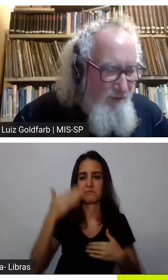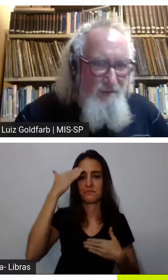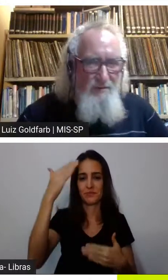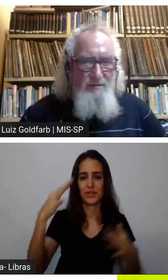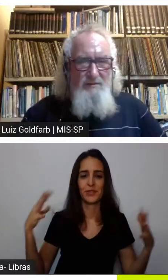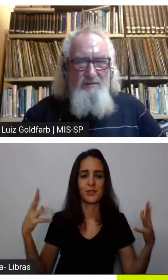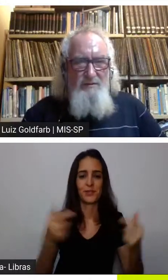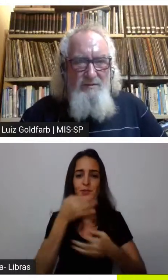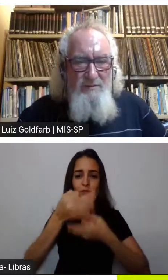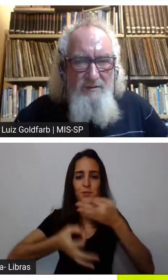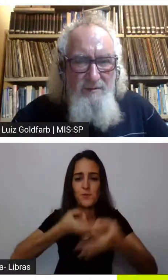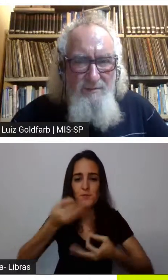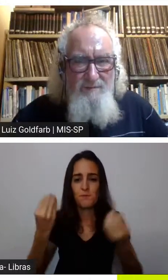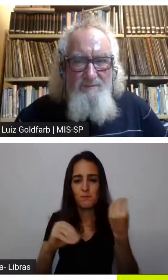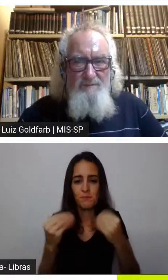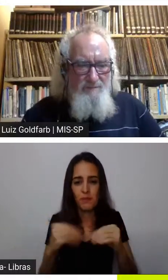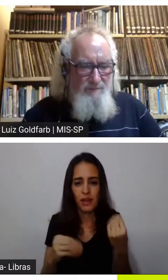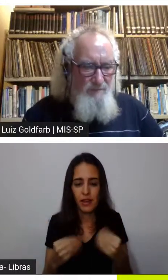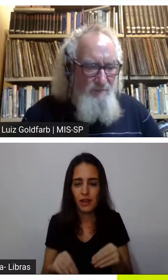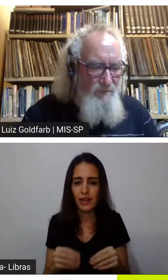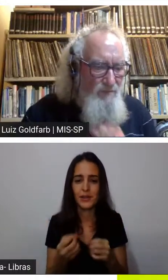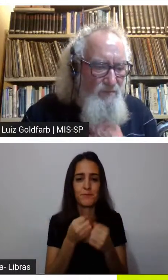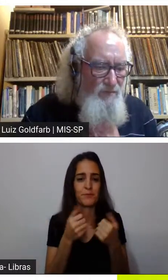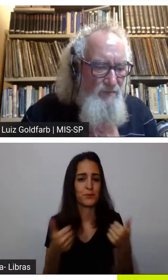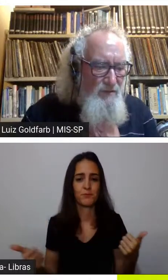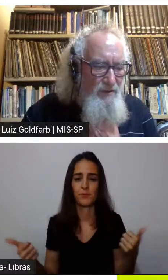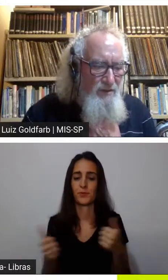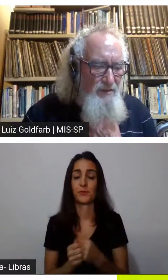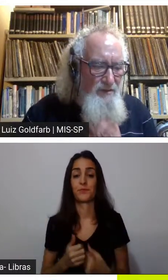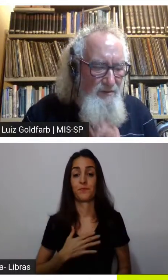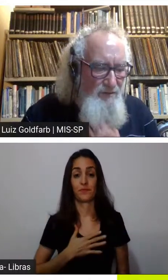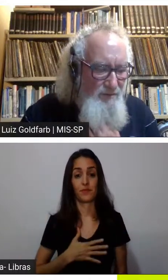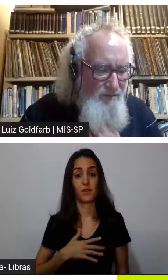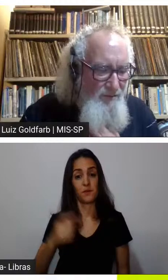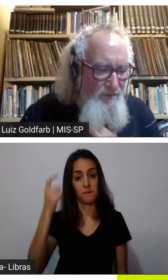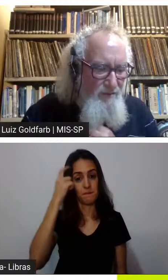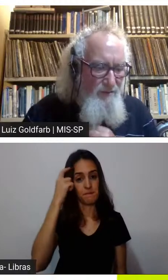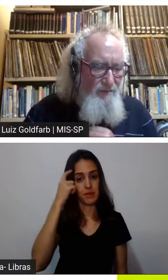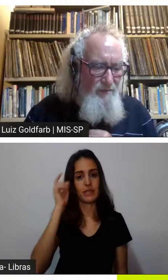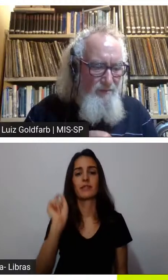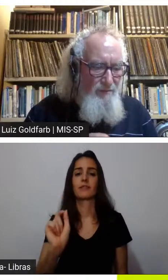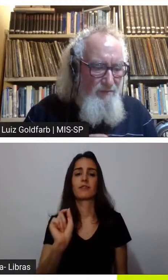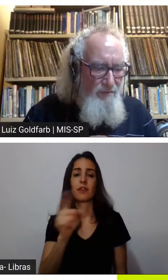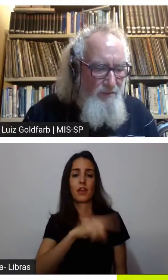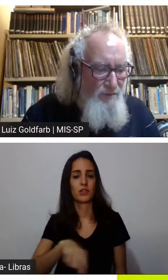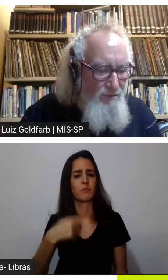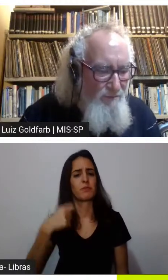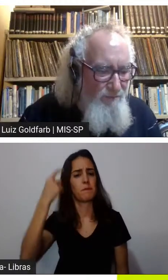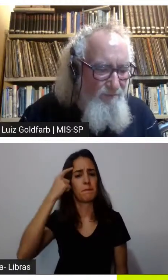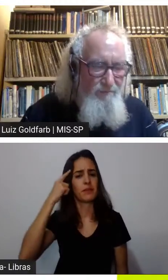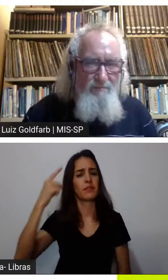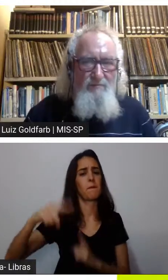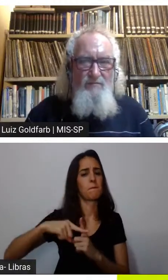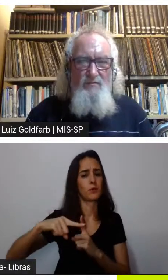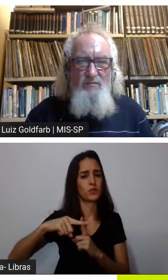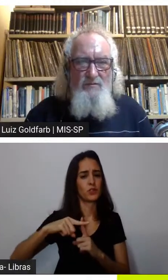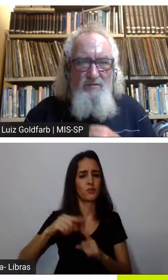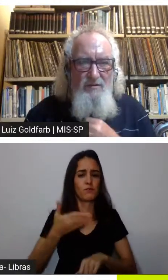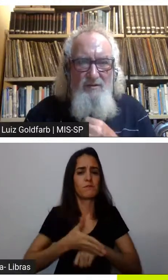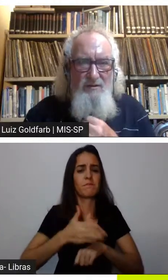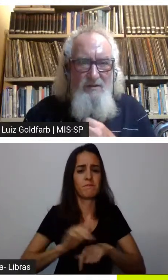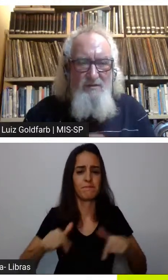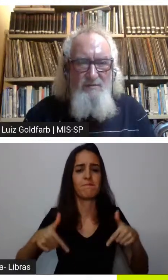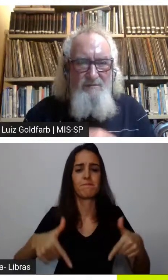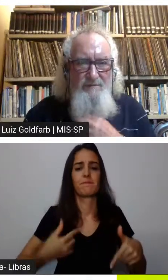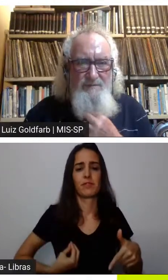participou e eu gosto muito de pensar que a gente tem que ser otimistas pragmáticos na vida então